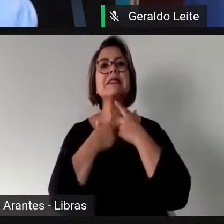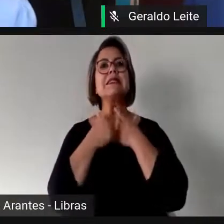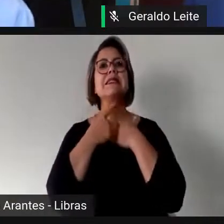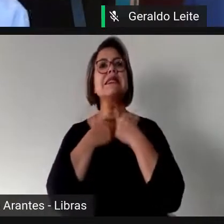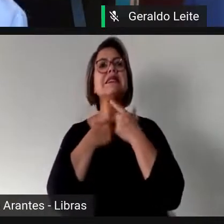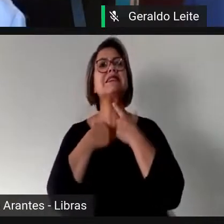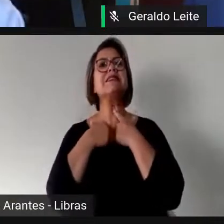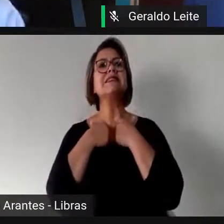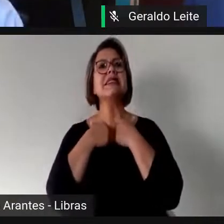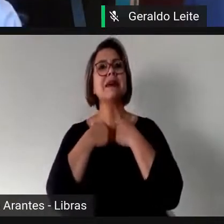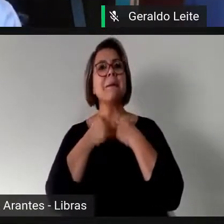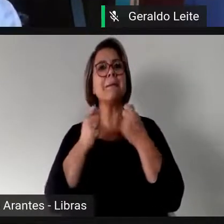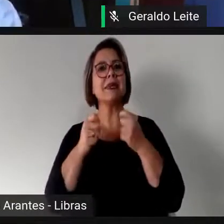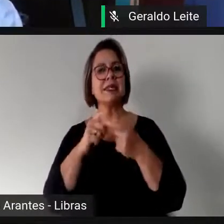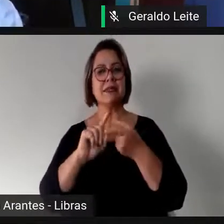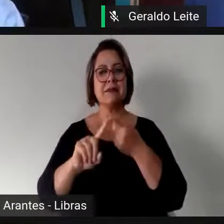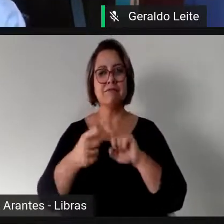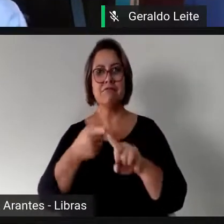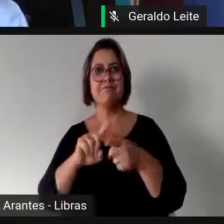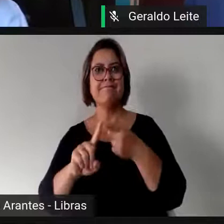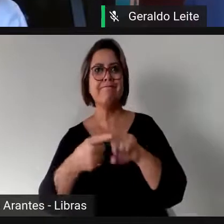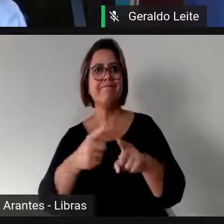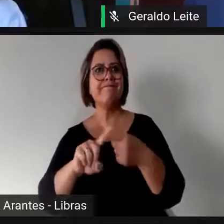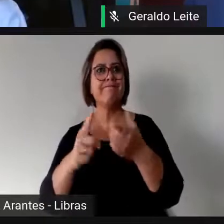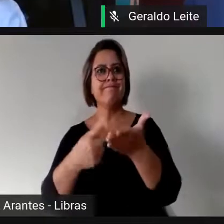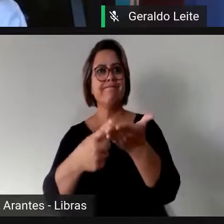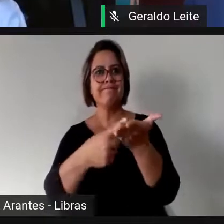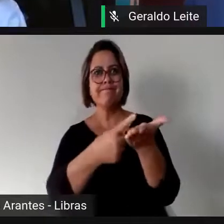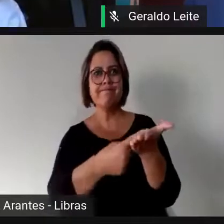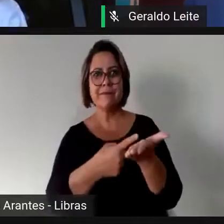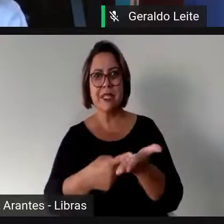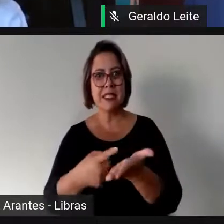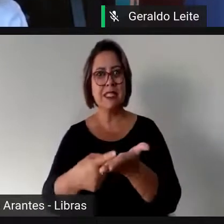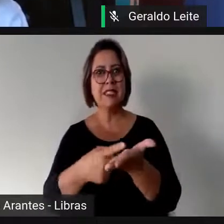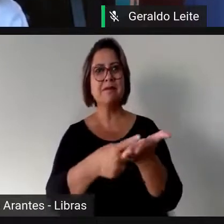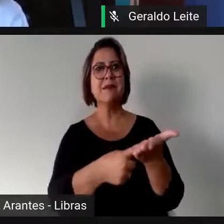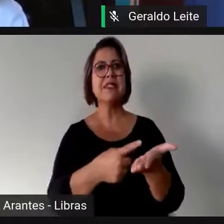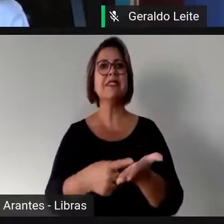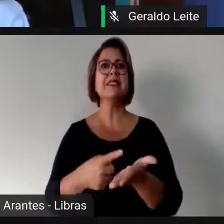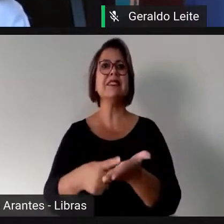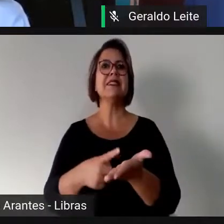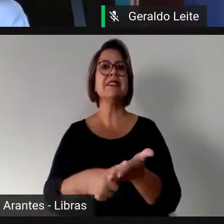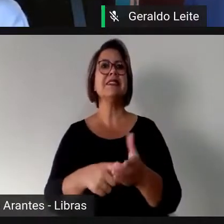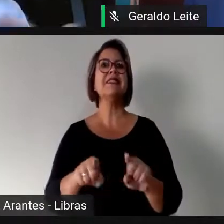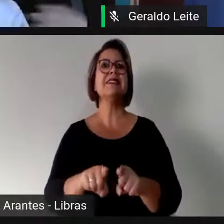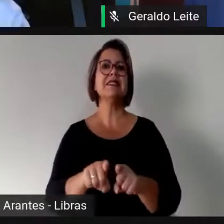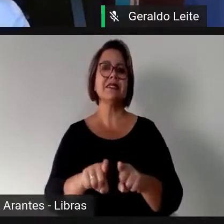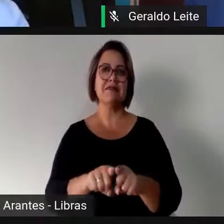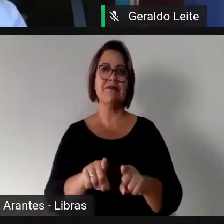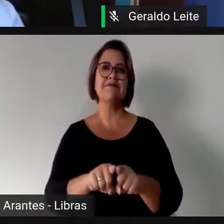ser negociado, né, junto numa casa em que ainda é bastante